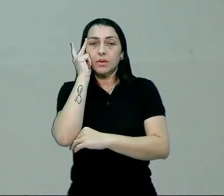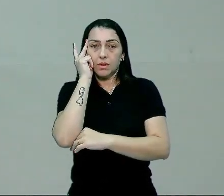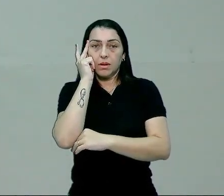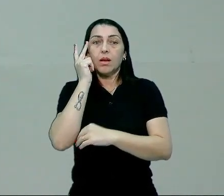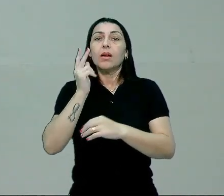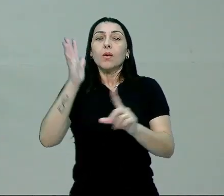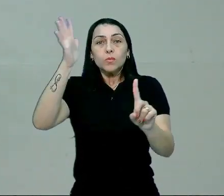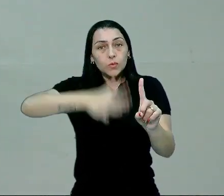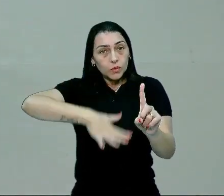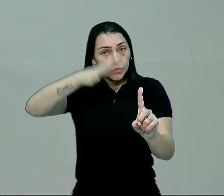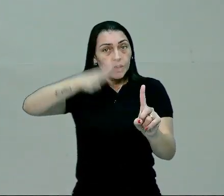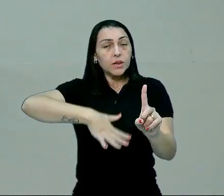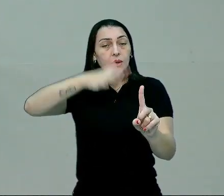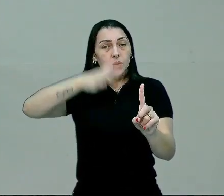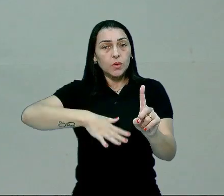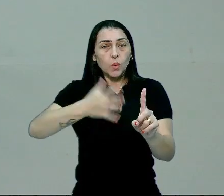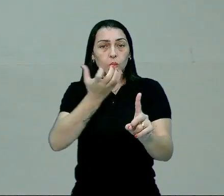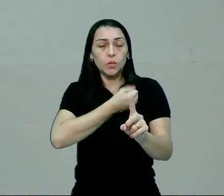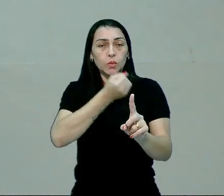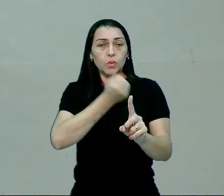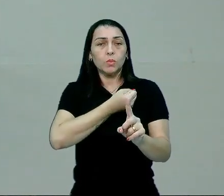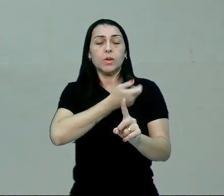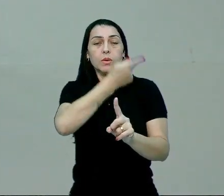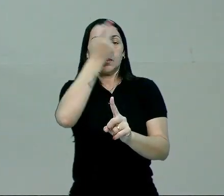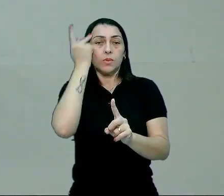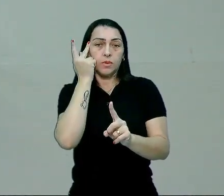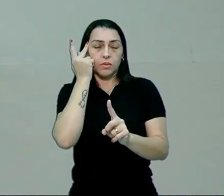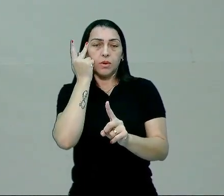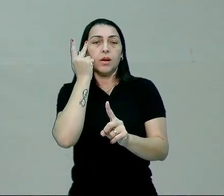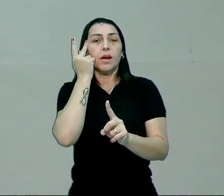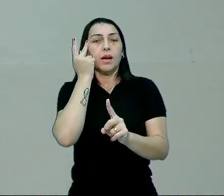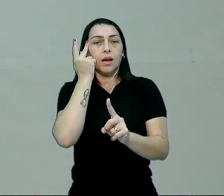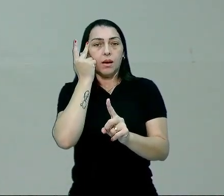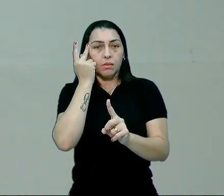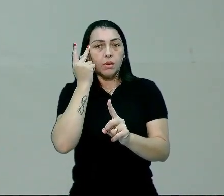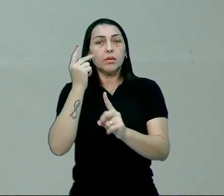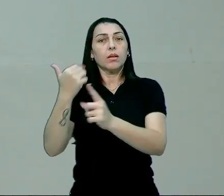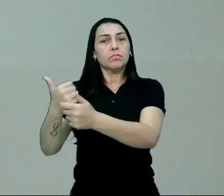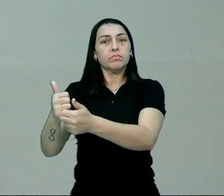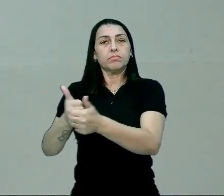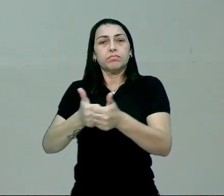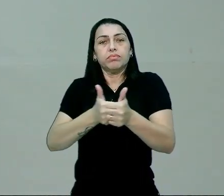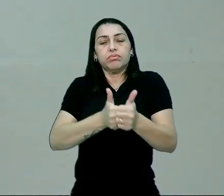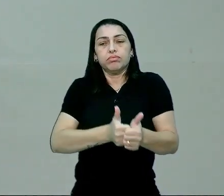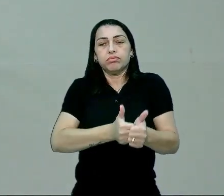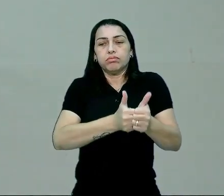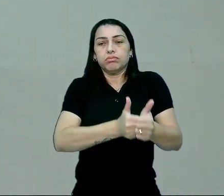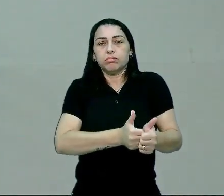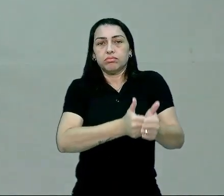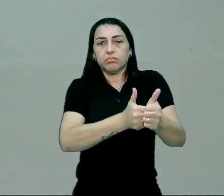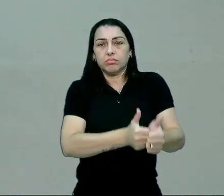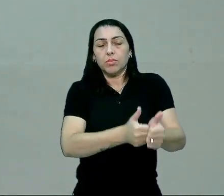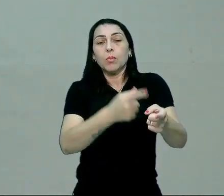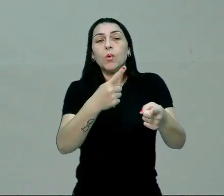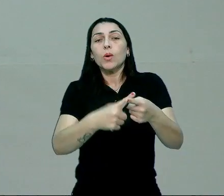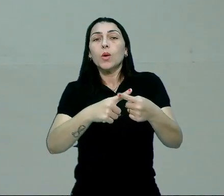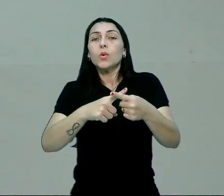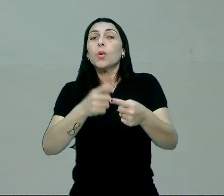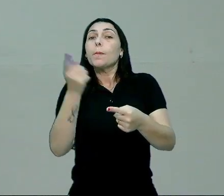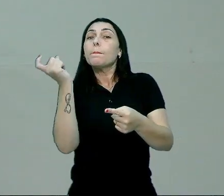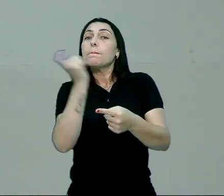eu convenço um número expressivo de pessoas a se tornar meus seguidores. Porque eu estou